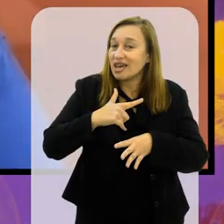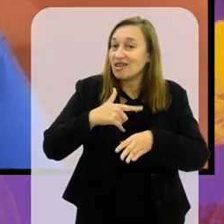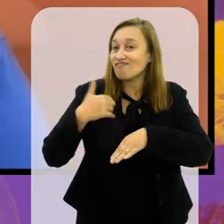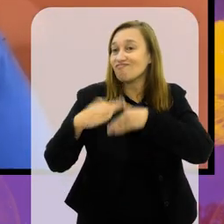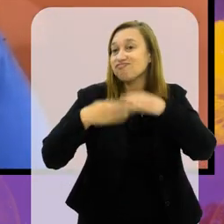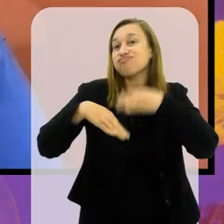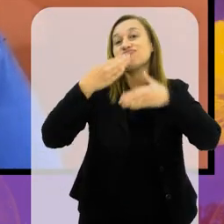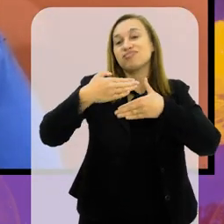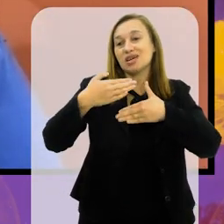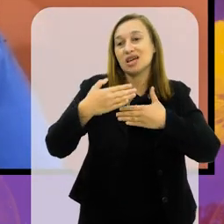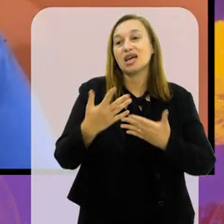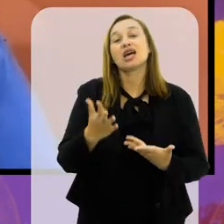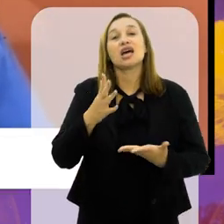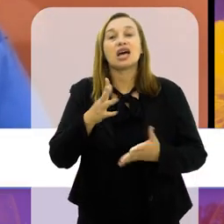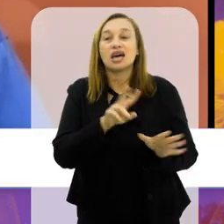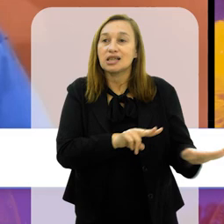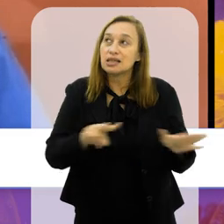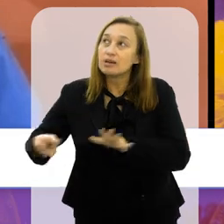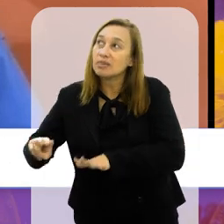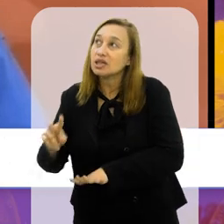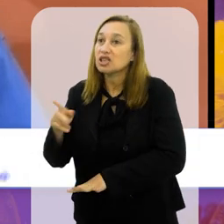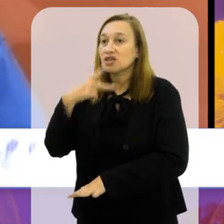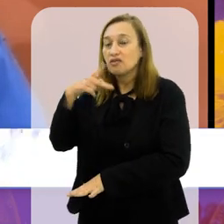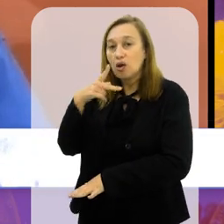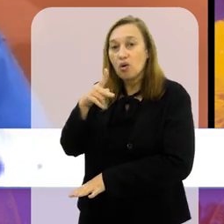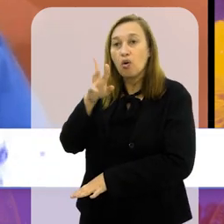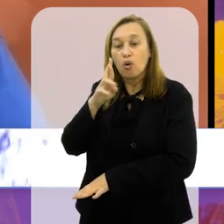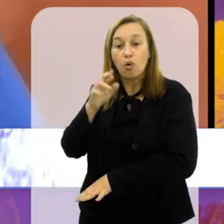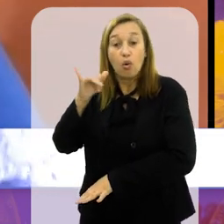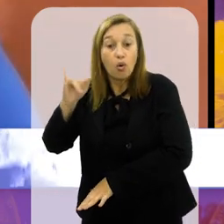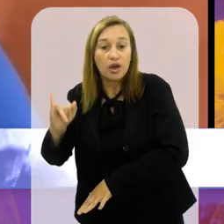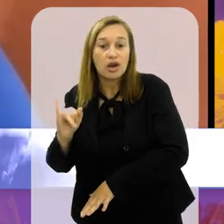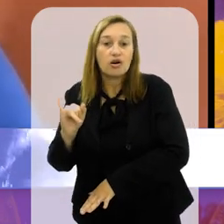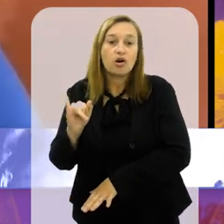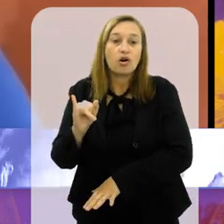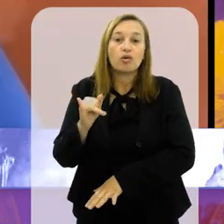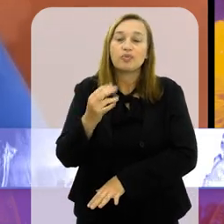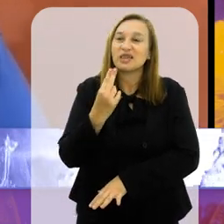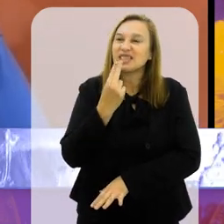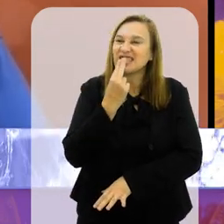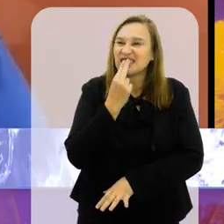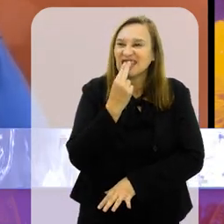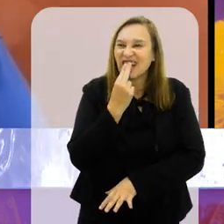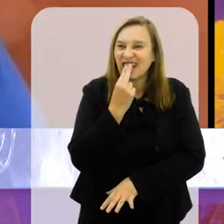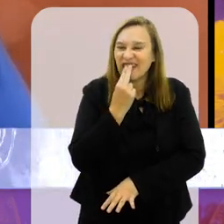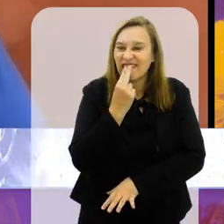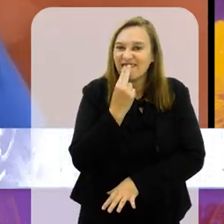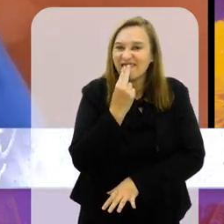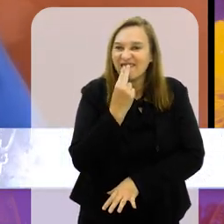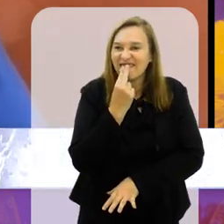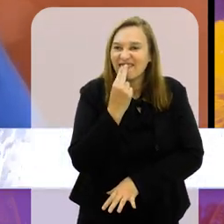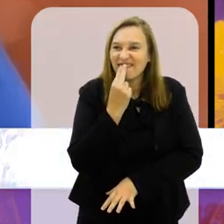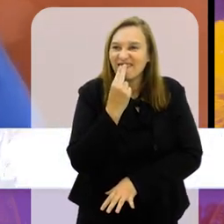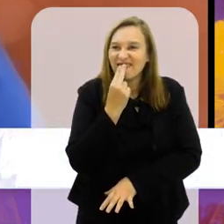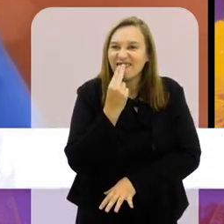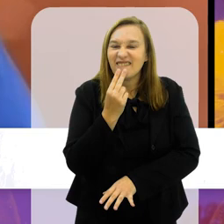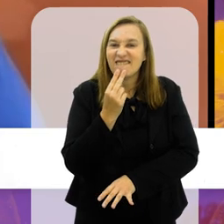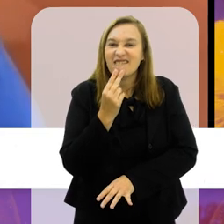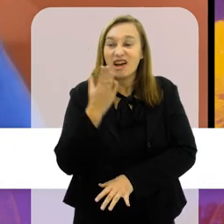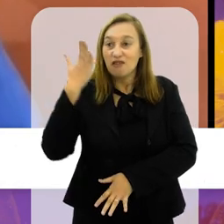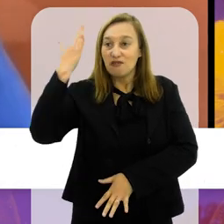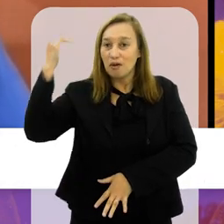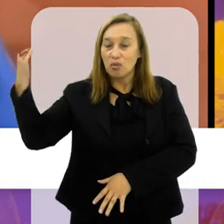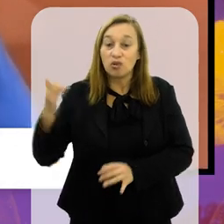semana a gente falou a respeito do Ronaldo Fenômeno, que vendeu a sua SAF,